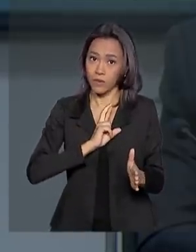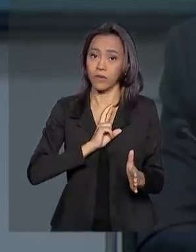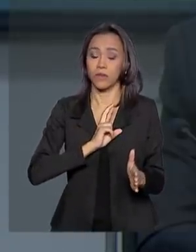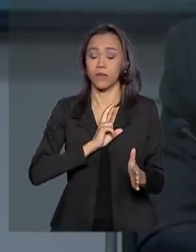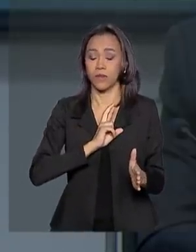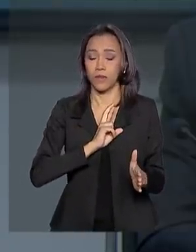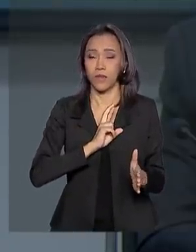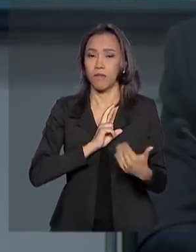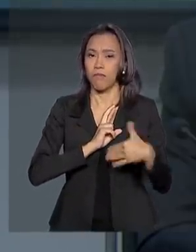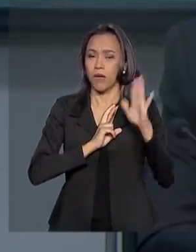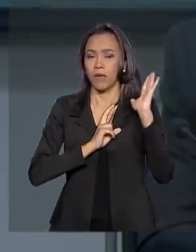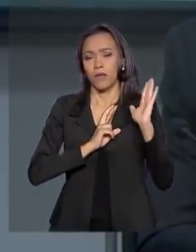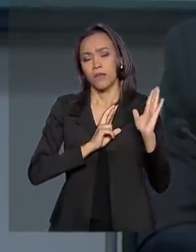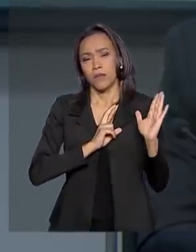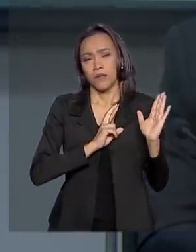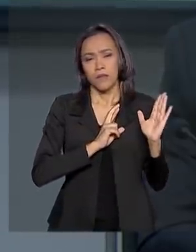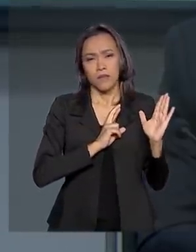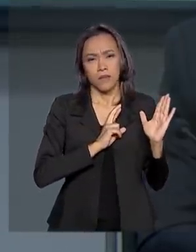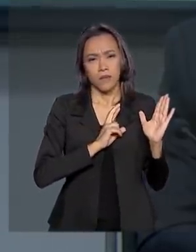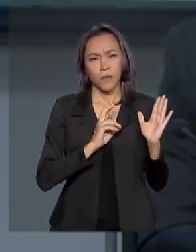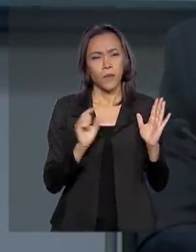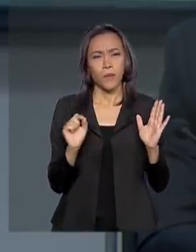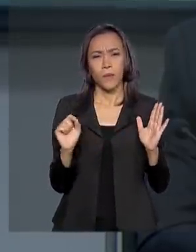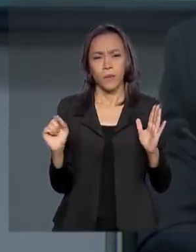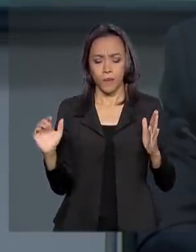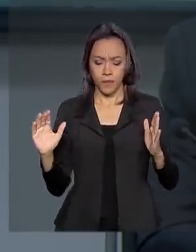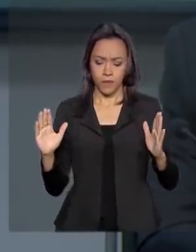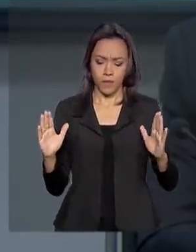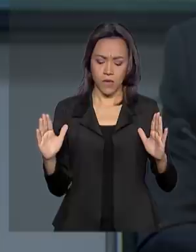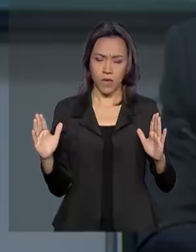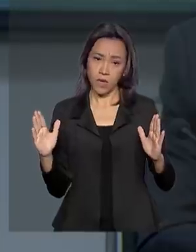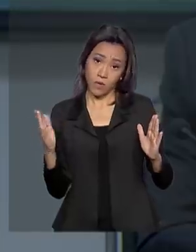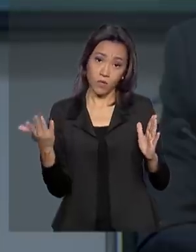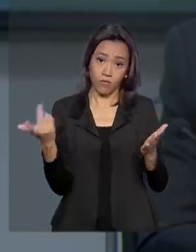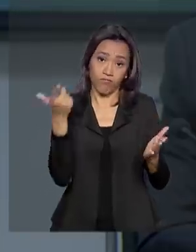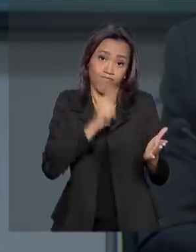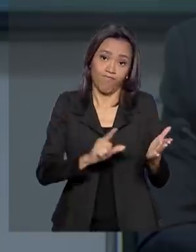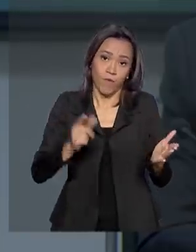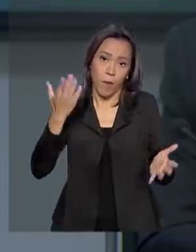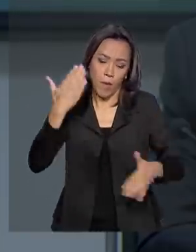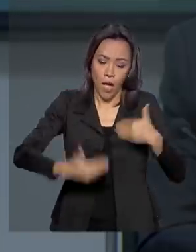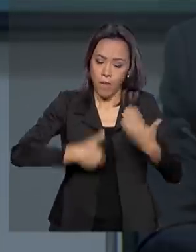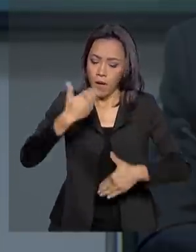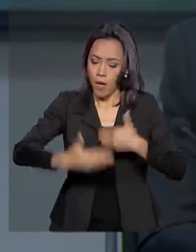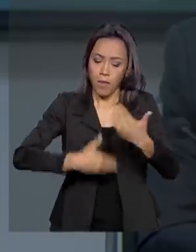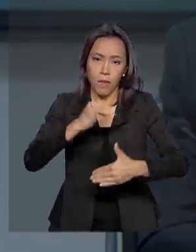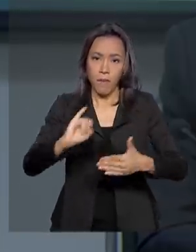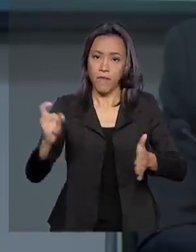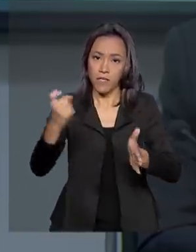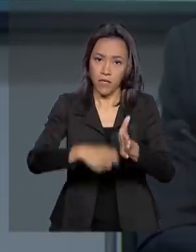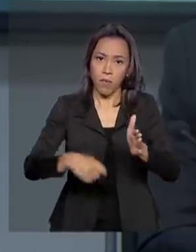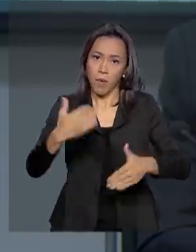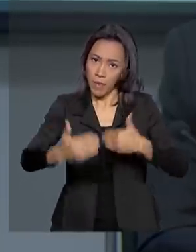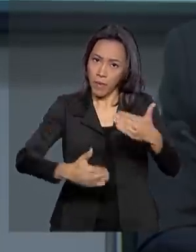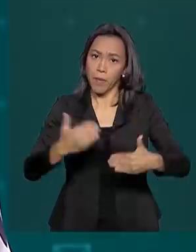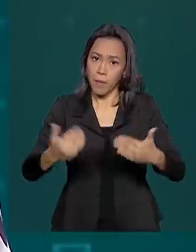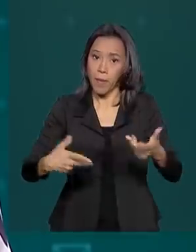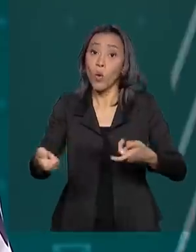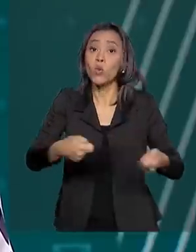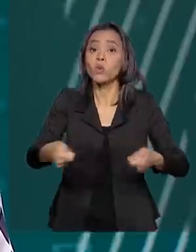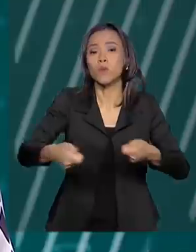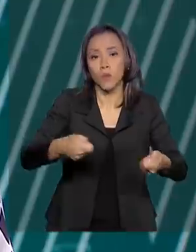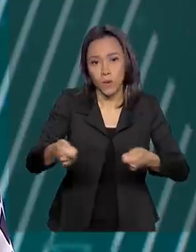com um espaço fiscal que nos permita manter o controle das contas fiscais.